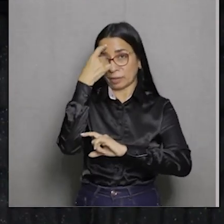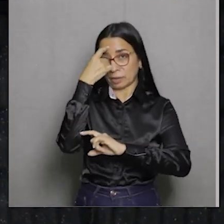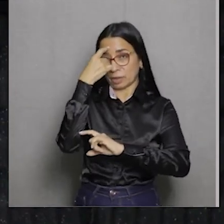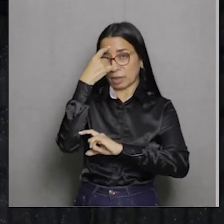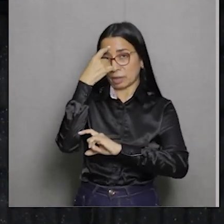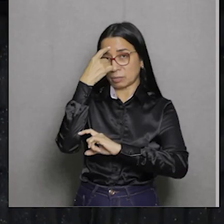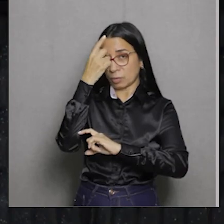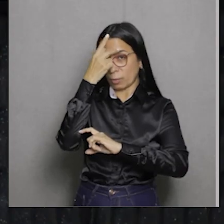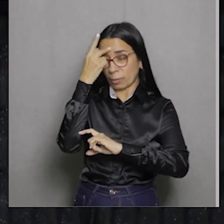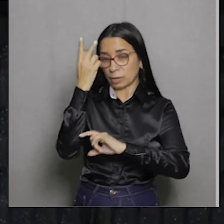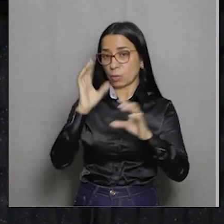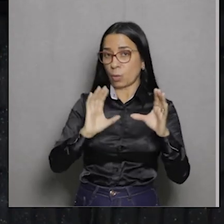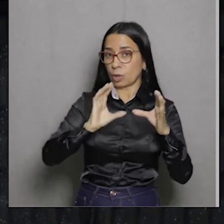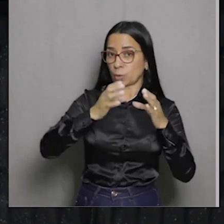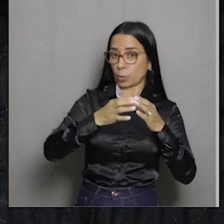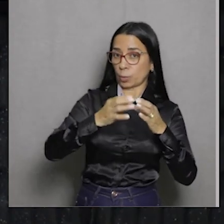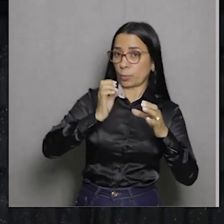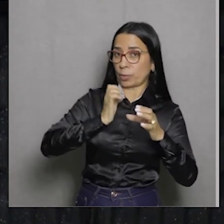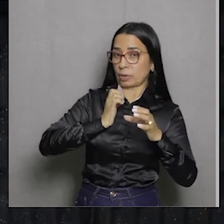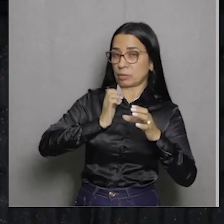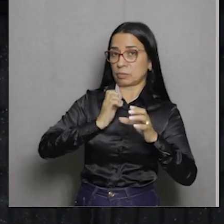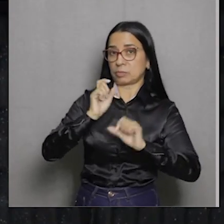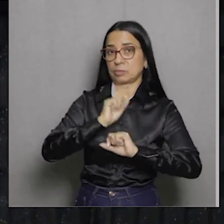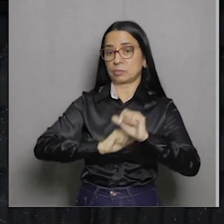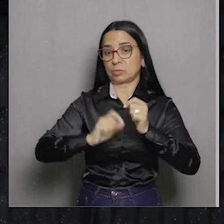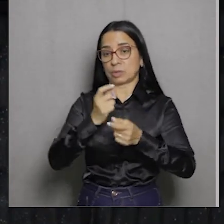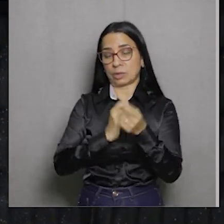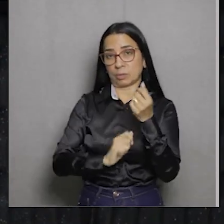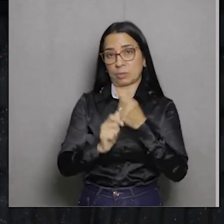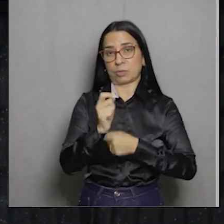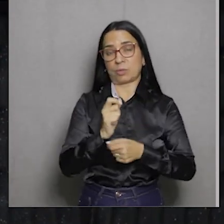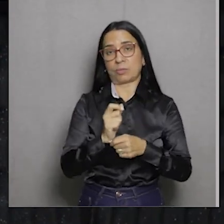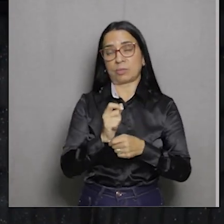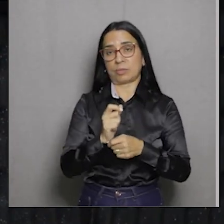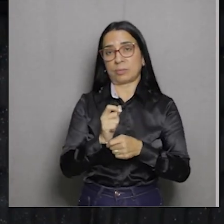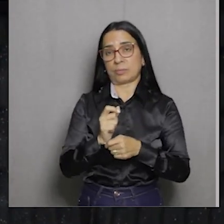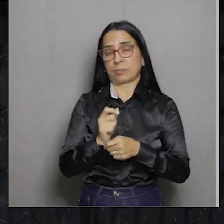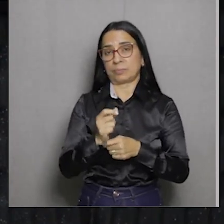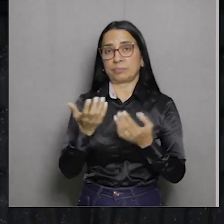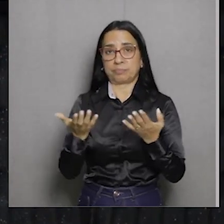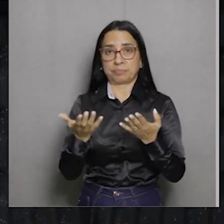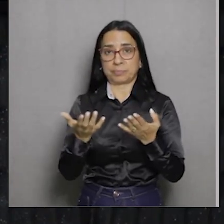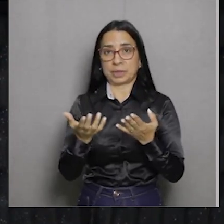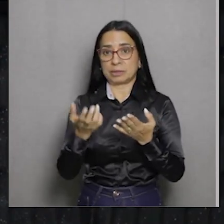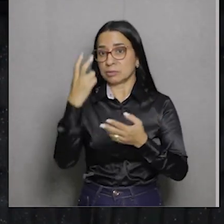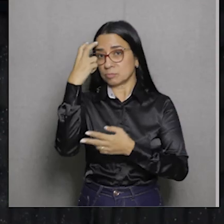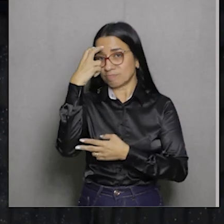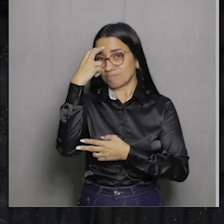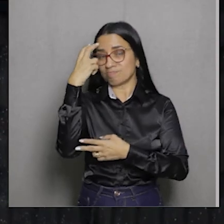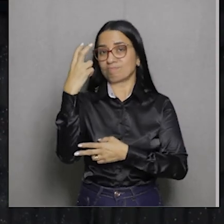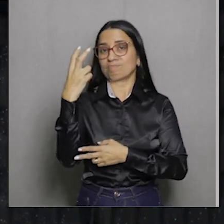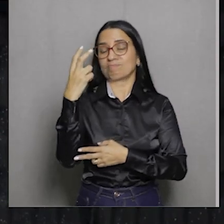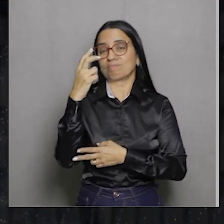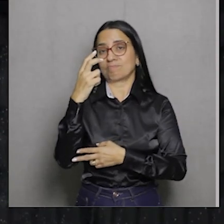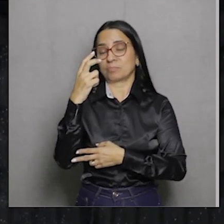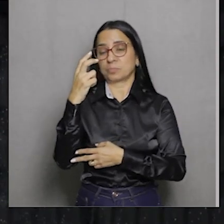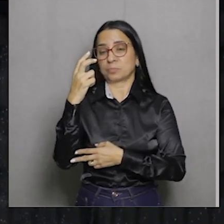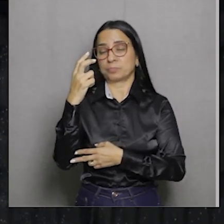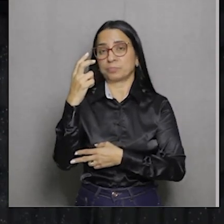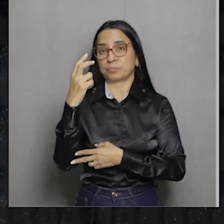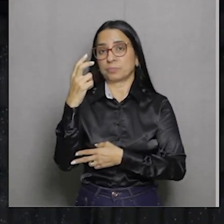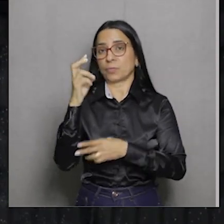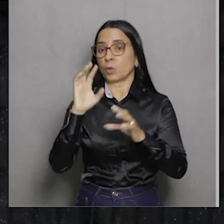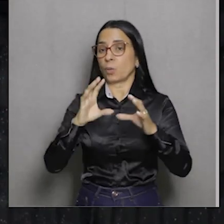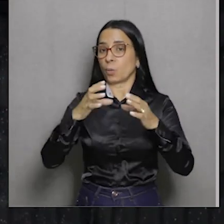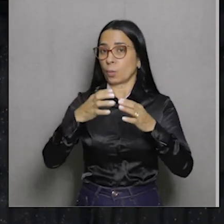econômica, uma elite, eu diria, intelectual. Uma elite